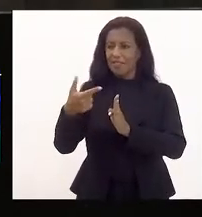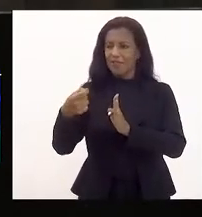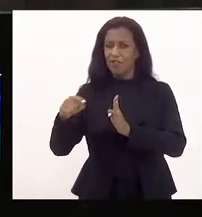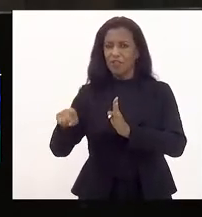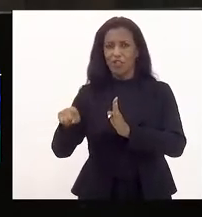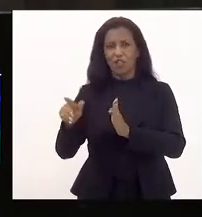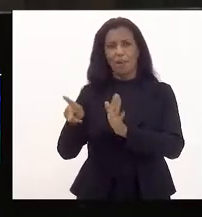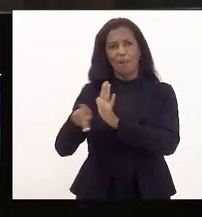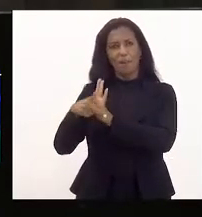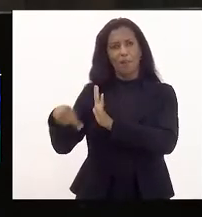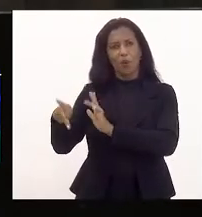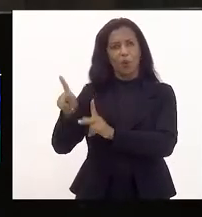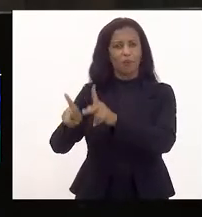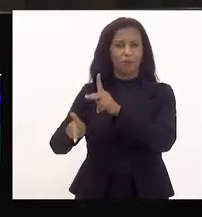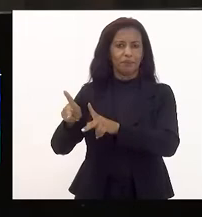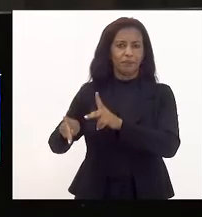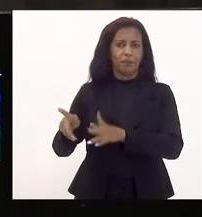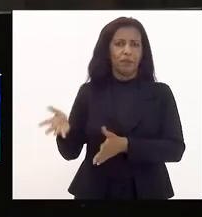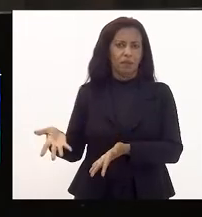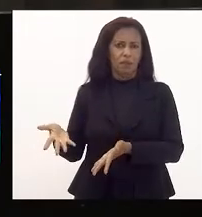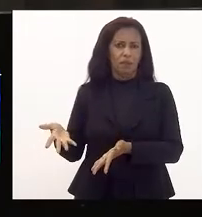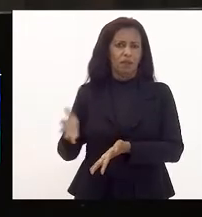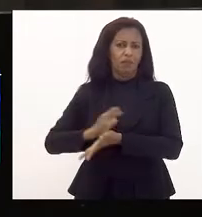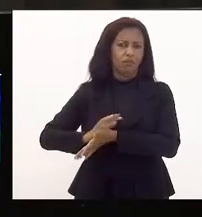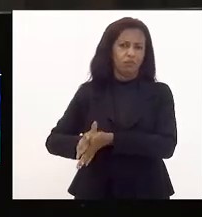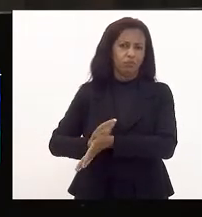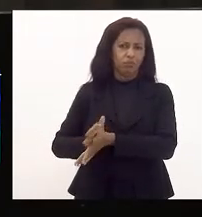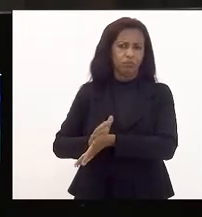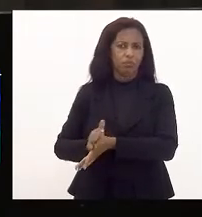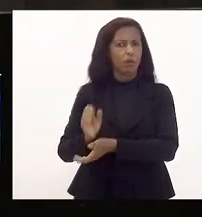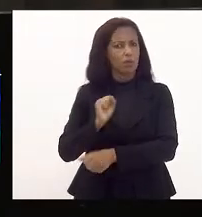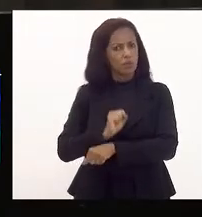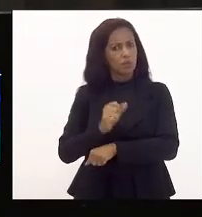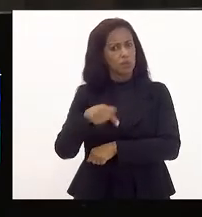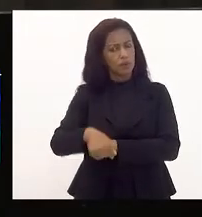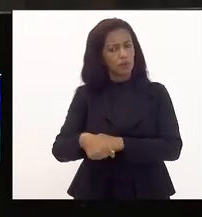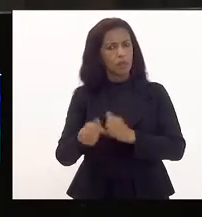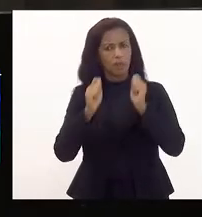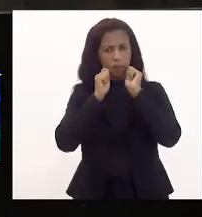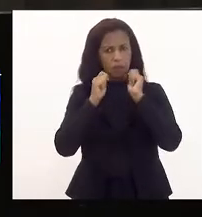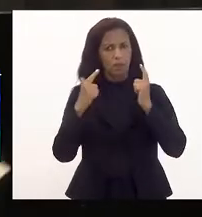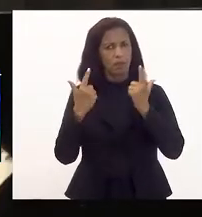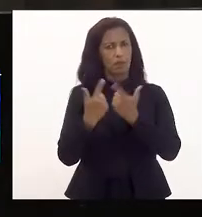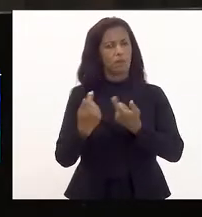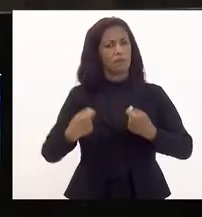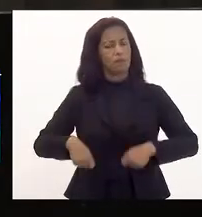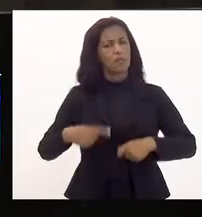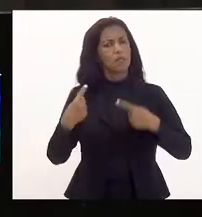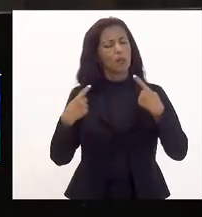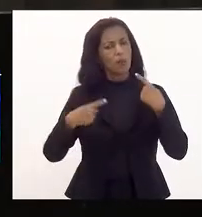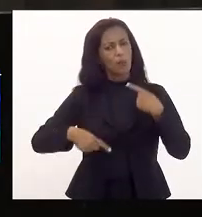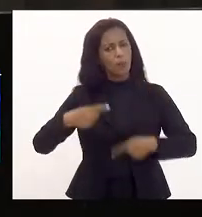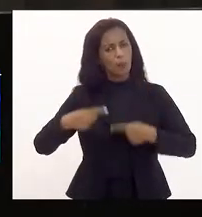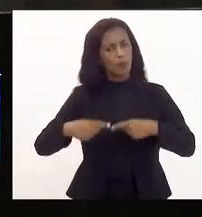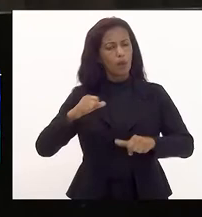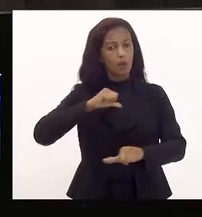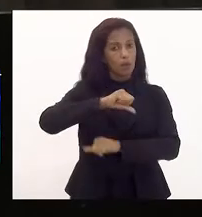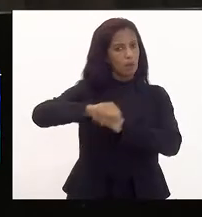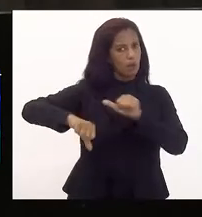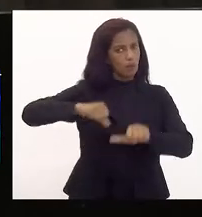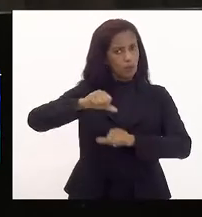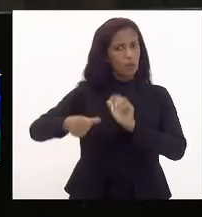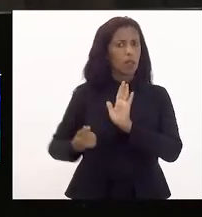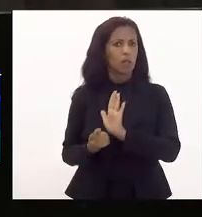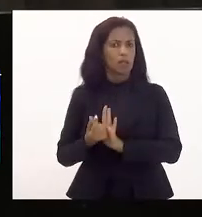é para nós um escárnio. Esperamos aqui que nessa casa a gente consiga debater e realmente modificar um orçamento